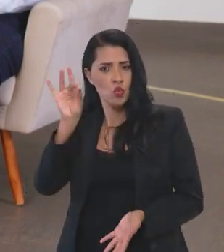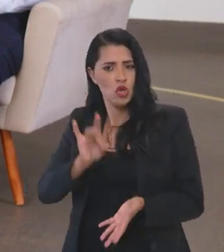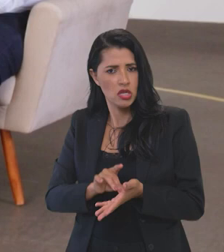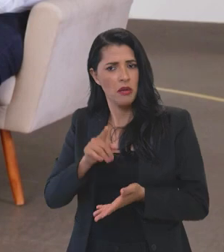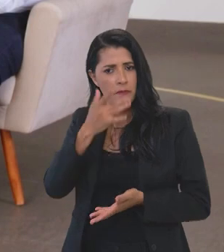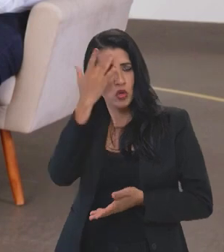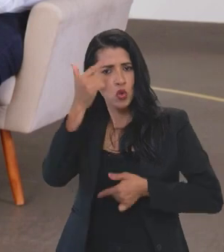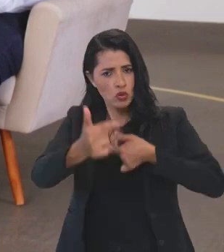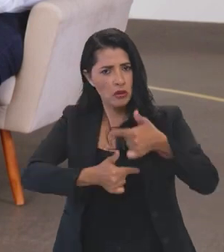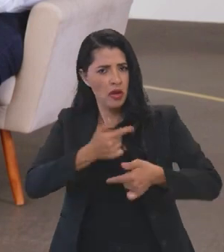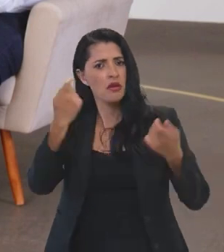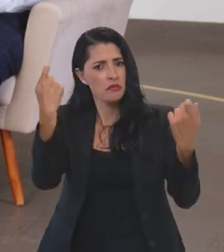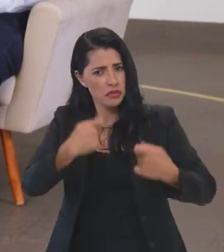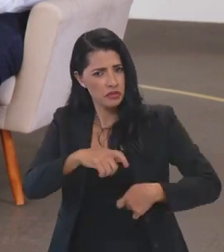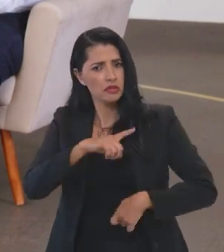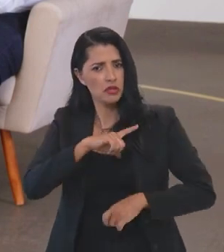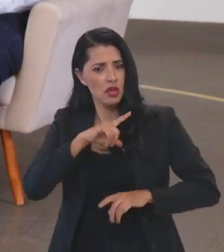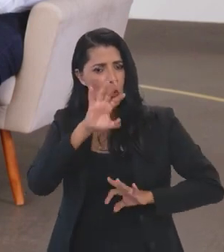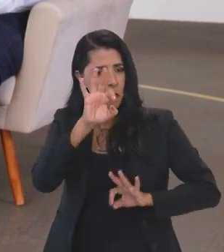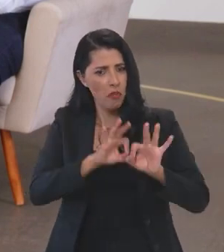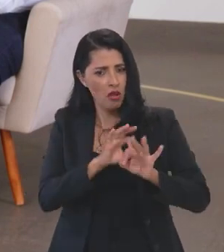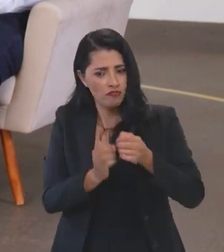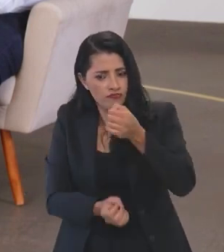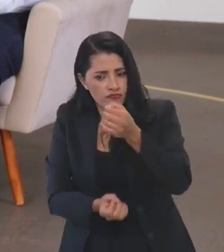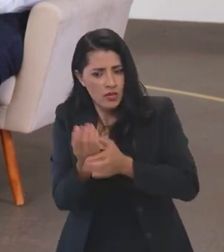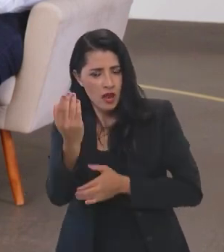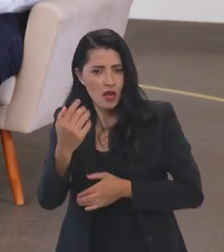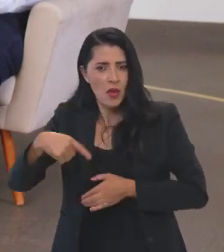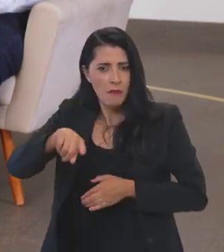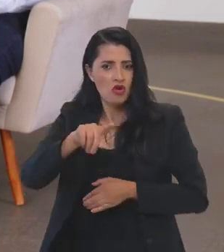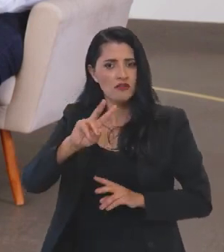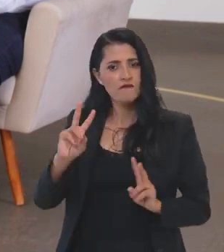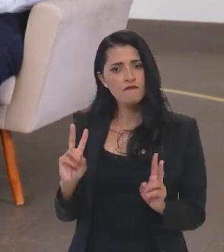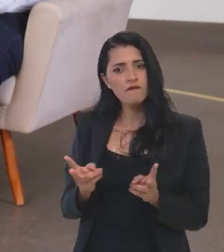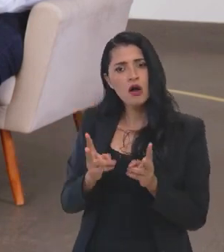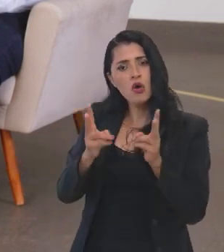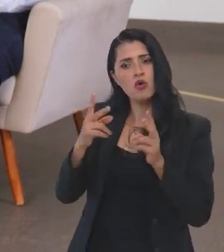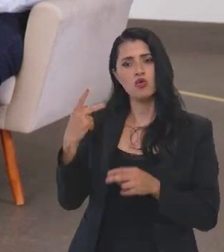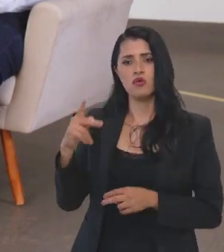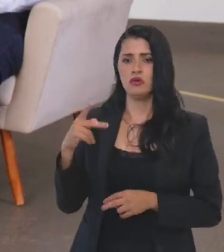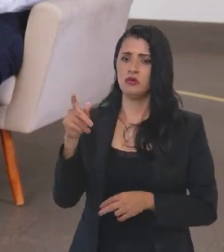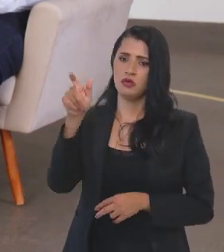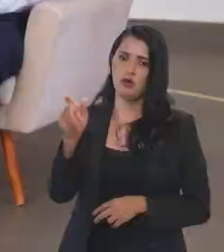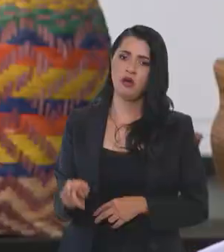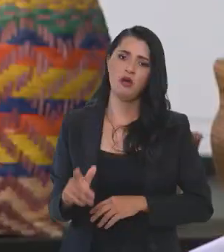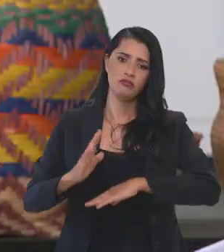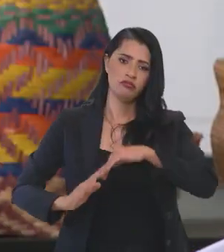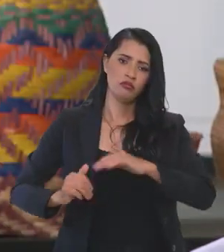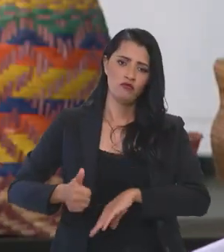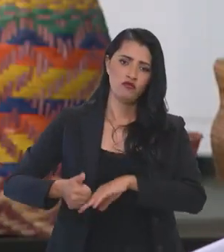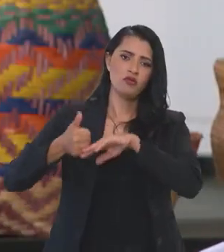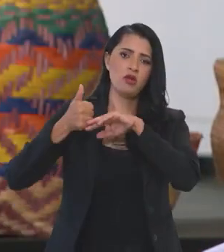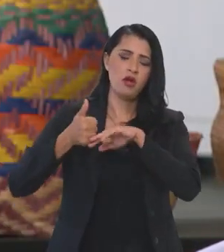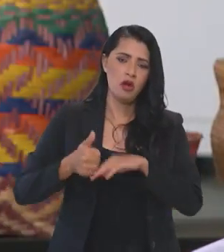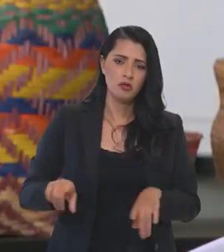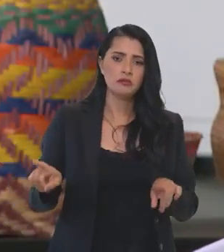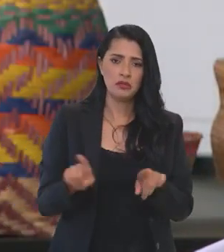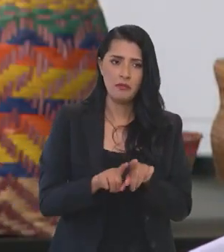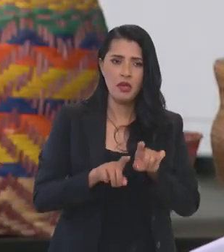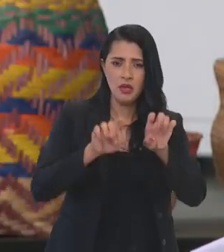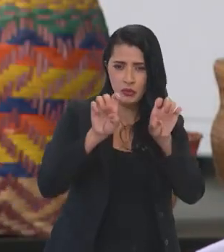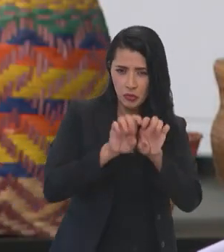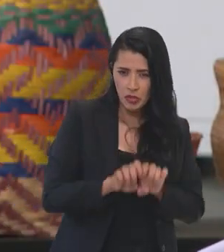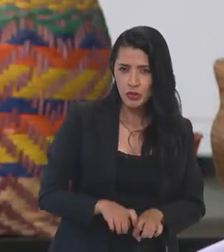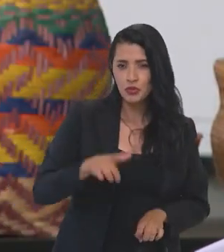servidores precisam ter um plano criado, para que possa valorizar. Nós estamos colocando